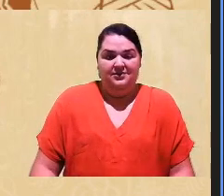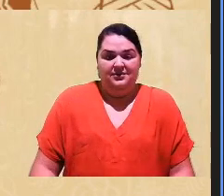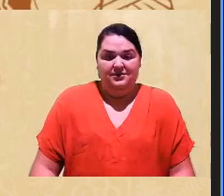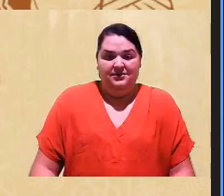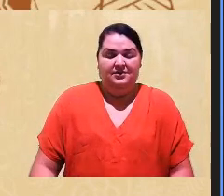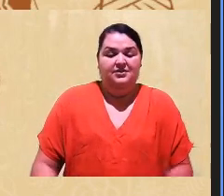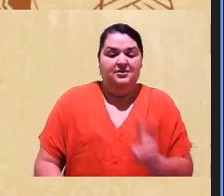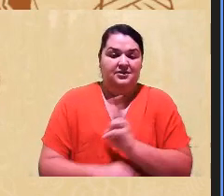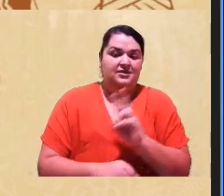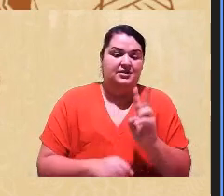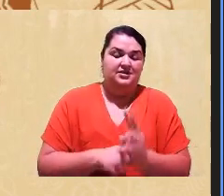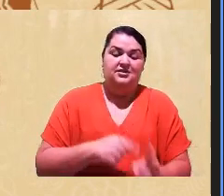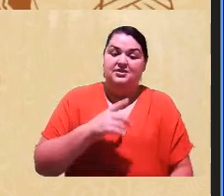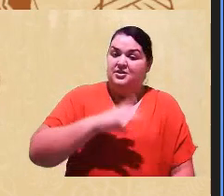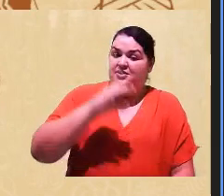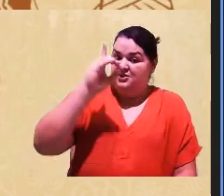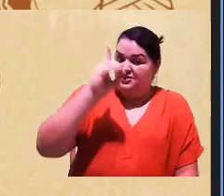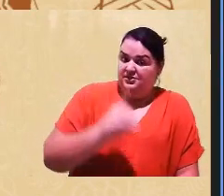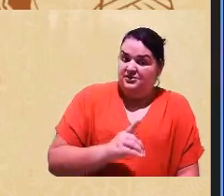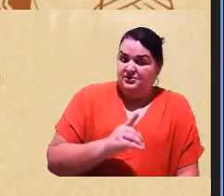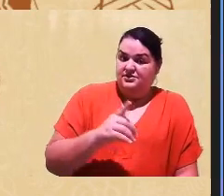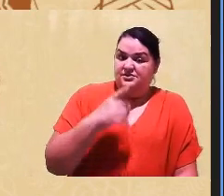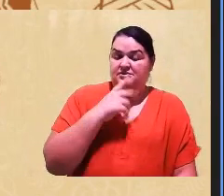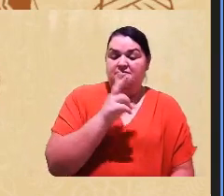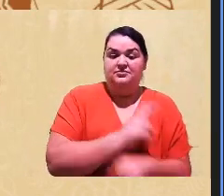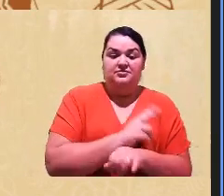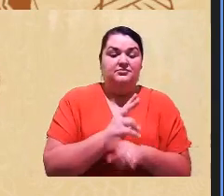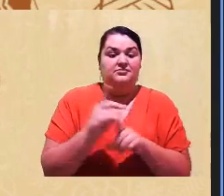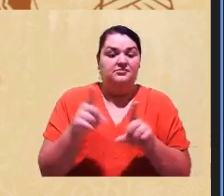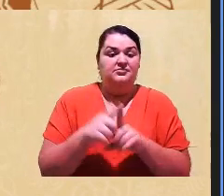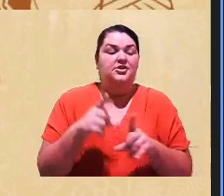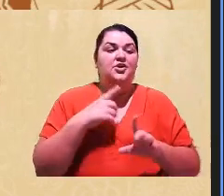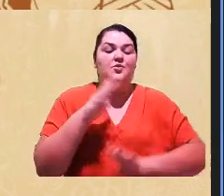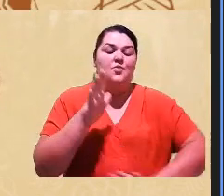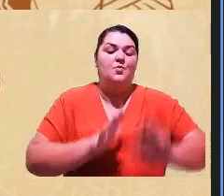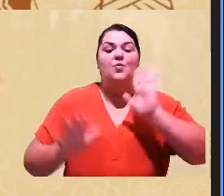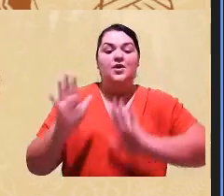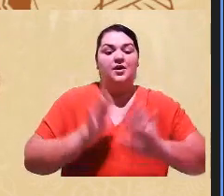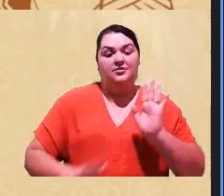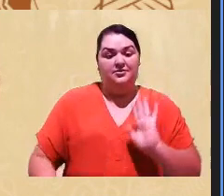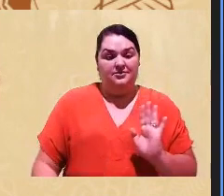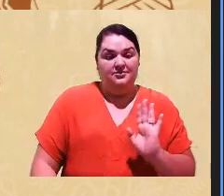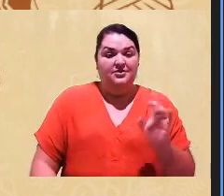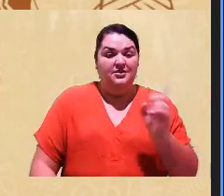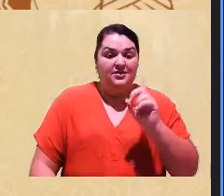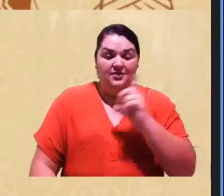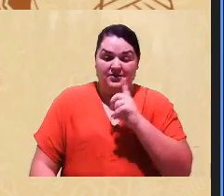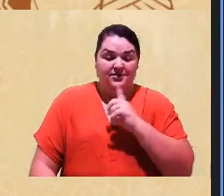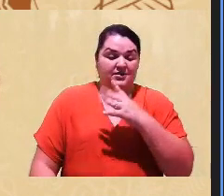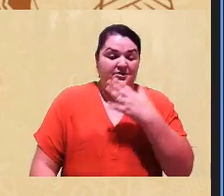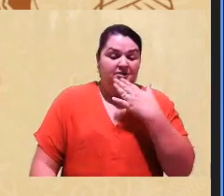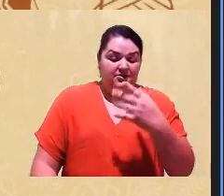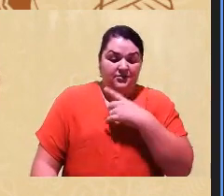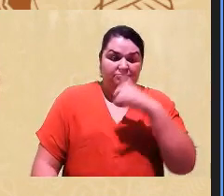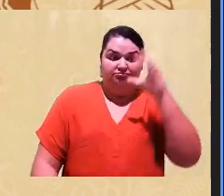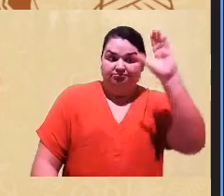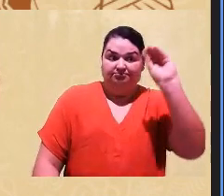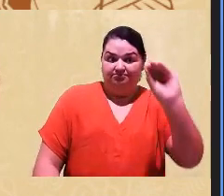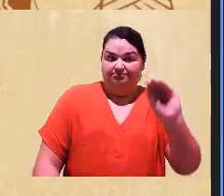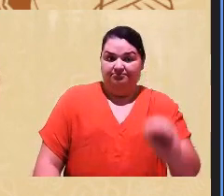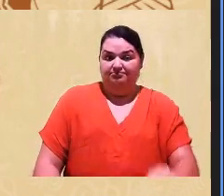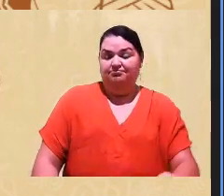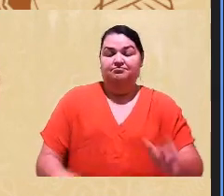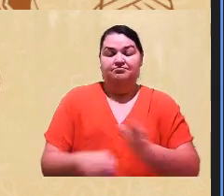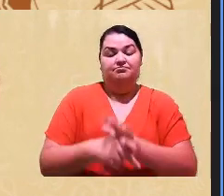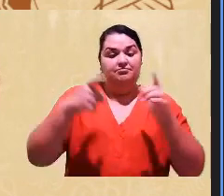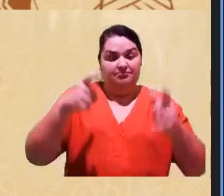direito, mas protegidos na sua integridade, do cuidado. que não esperavam que a instituição aí, a Eliane,